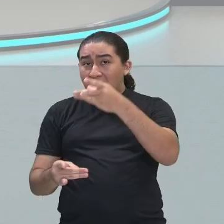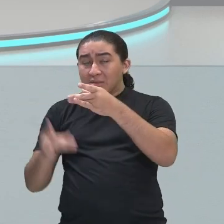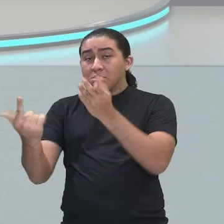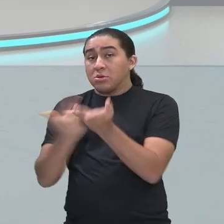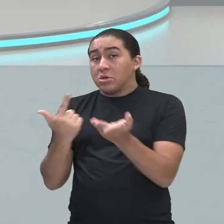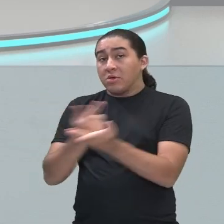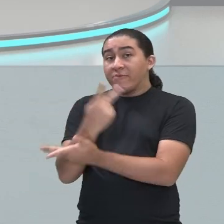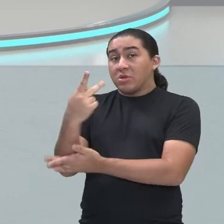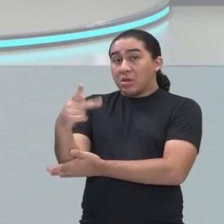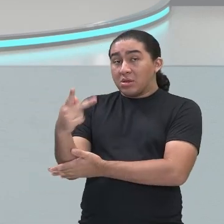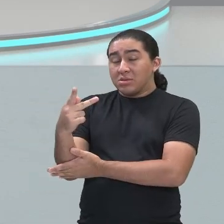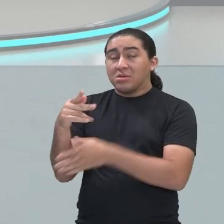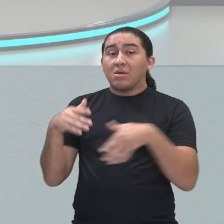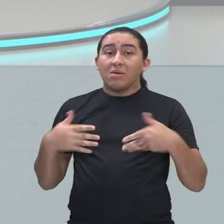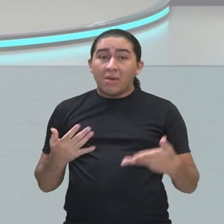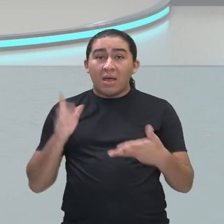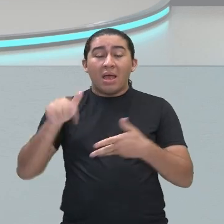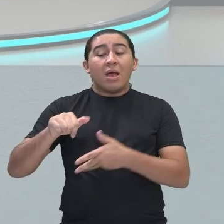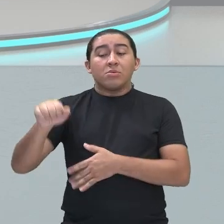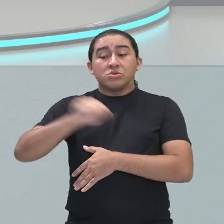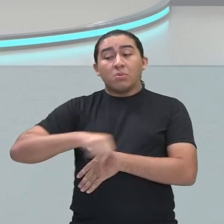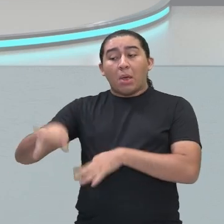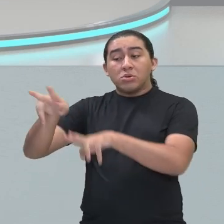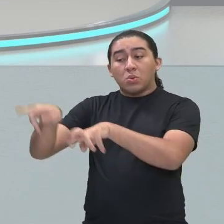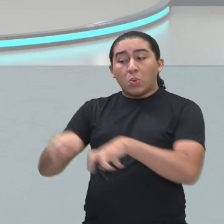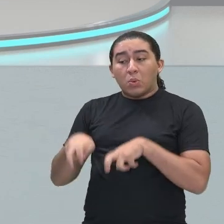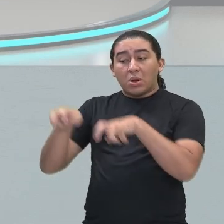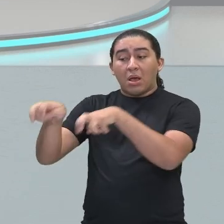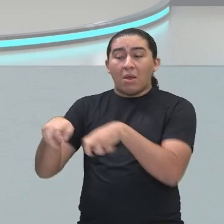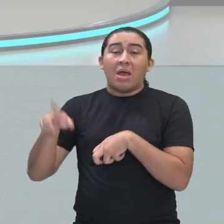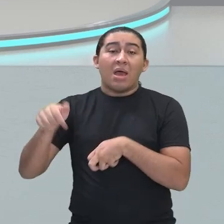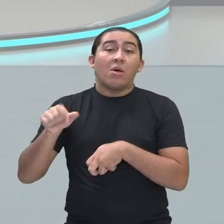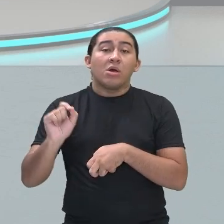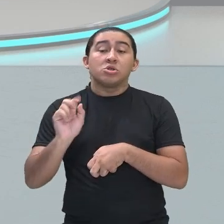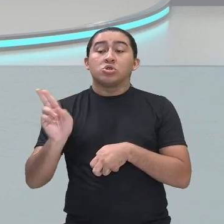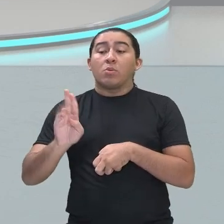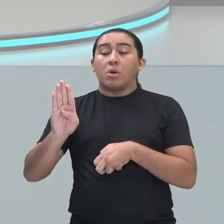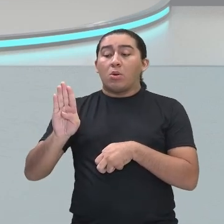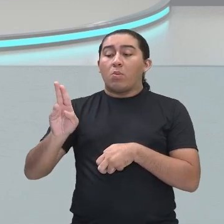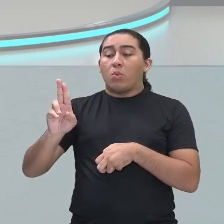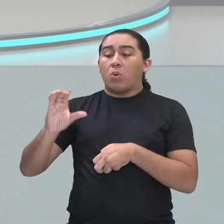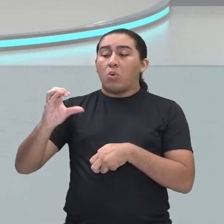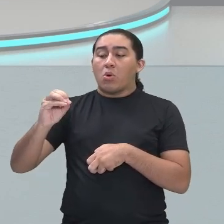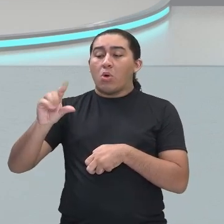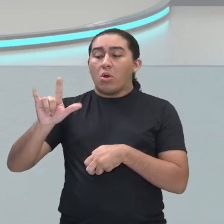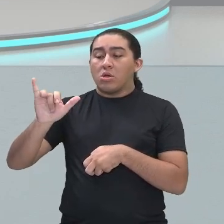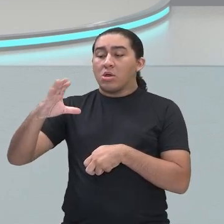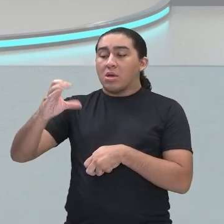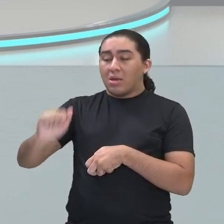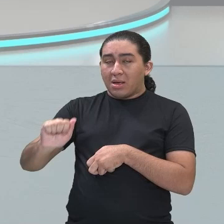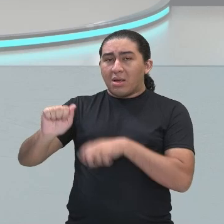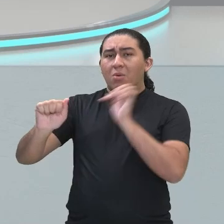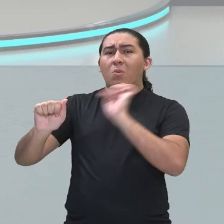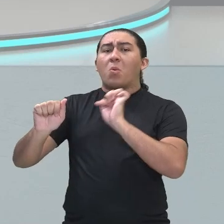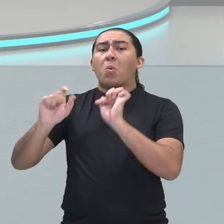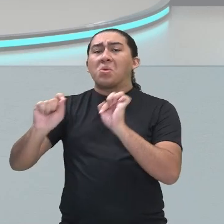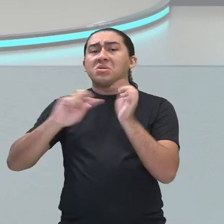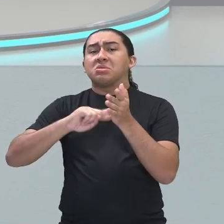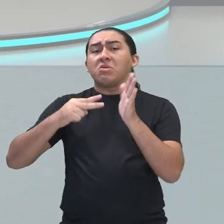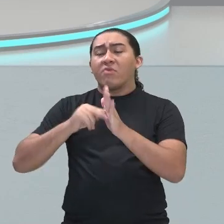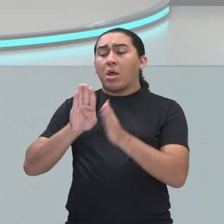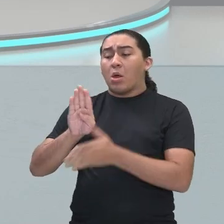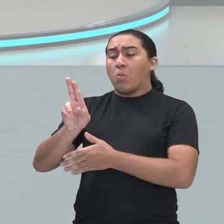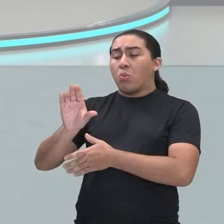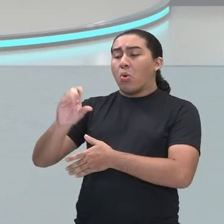eles convivem, que é uma área rural, é uma área bucólica. O que é uma área bucólica? O que é uma paisagem bucólica?